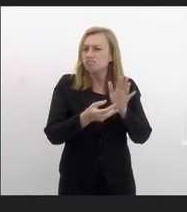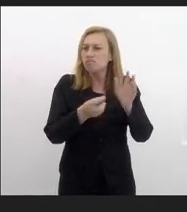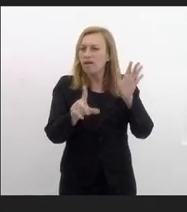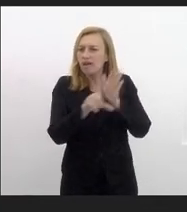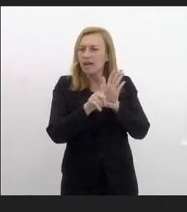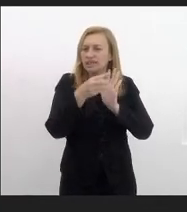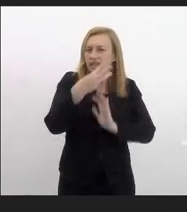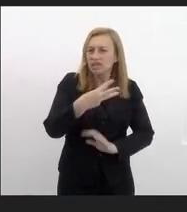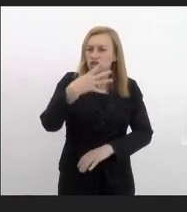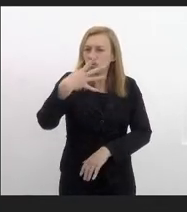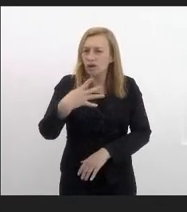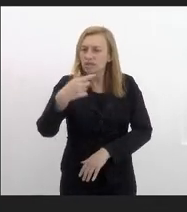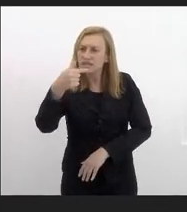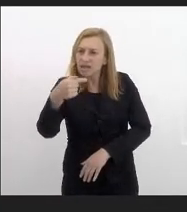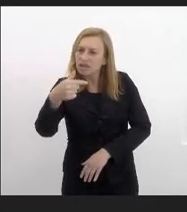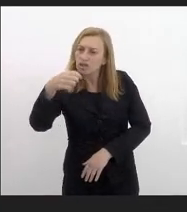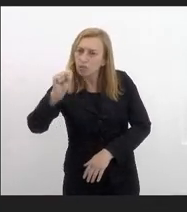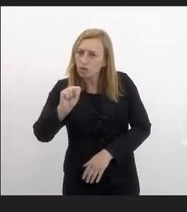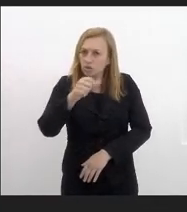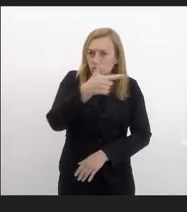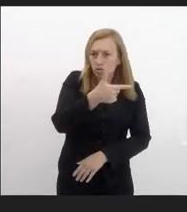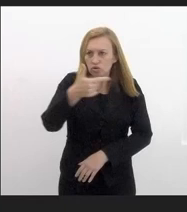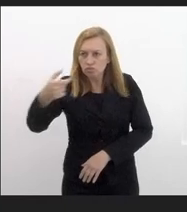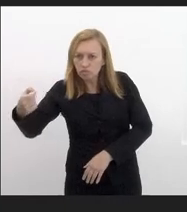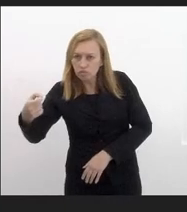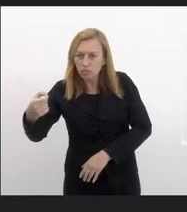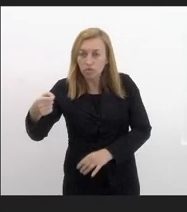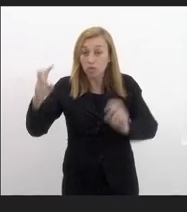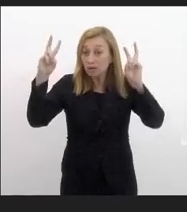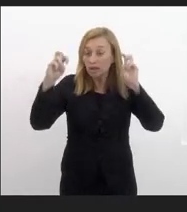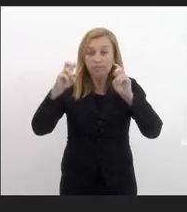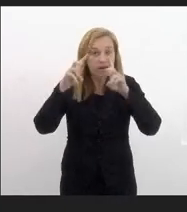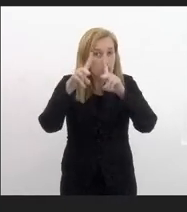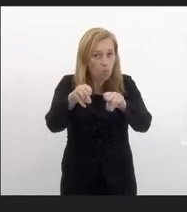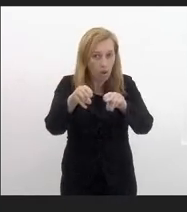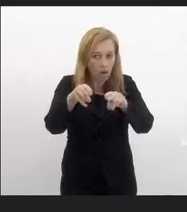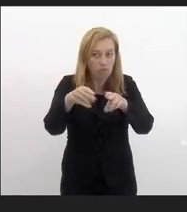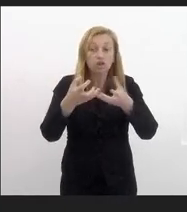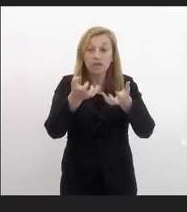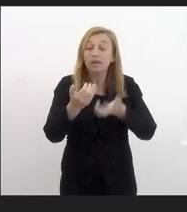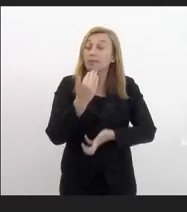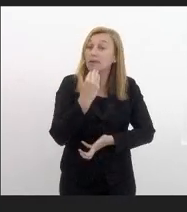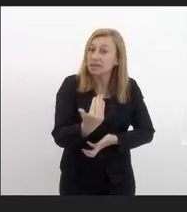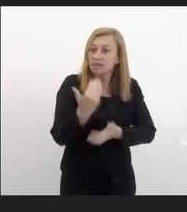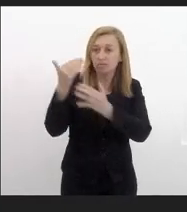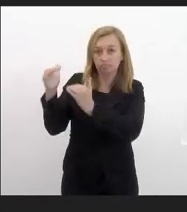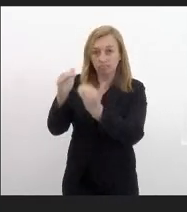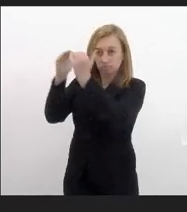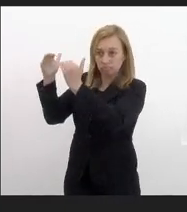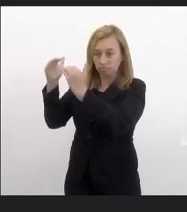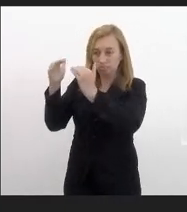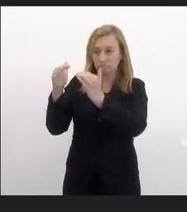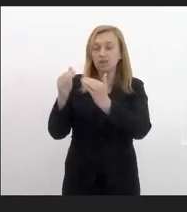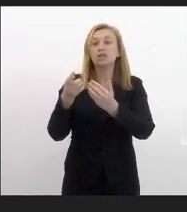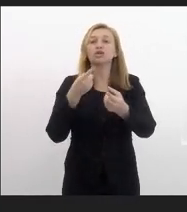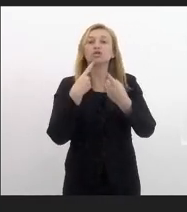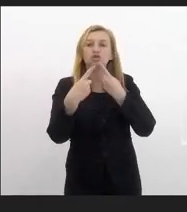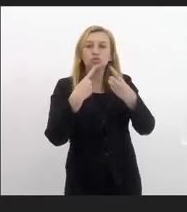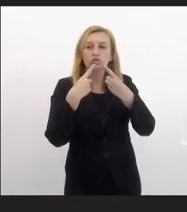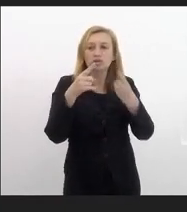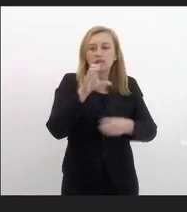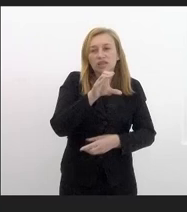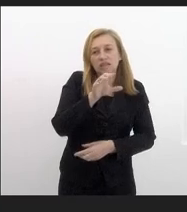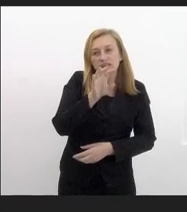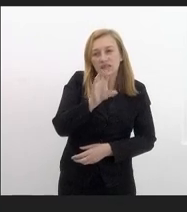3478 de 2000 que trata do mesmo tema e queria solicitar à Vossa Excelência que fizéssemos um debate na CCJ